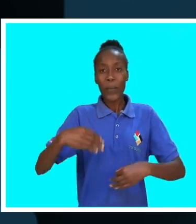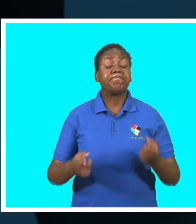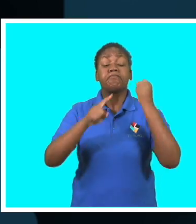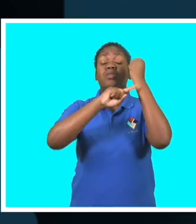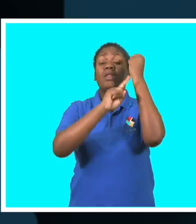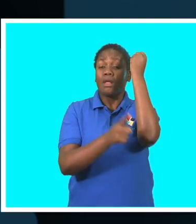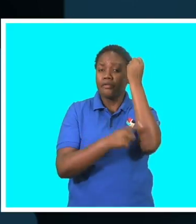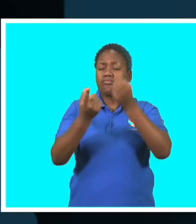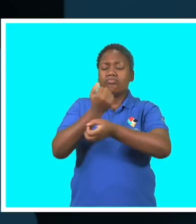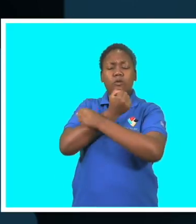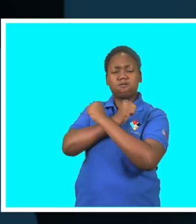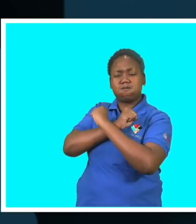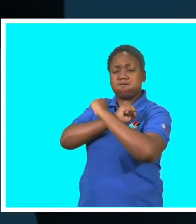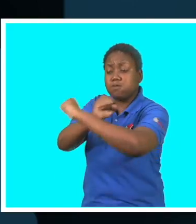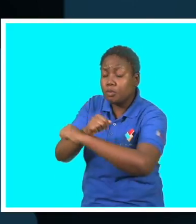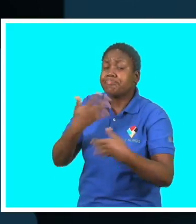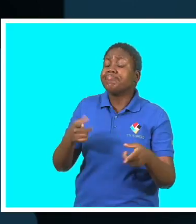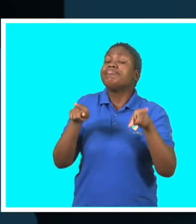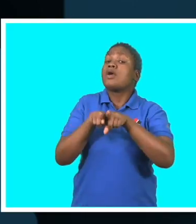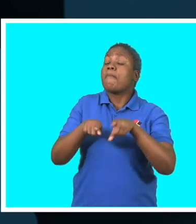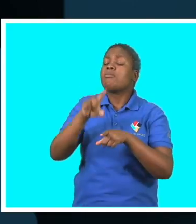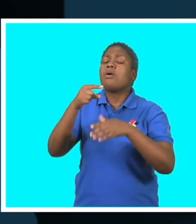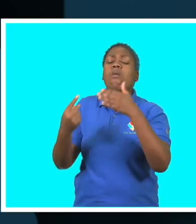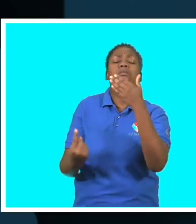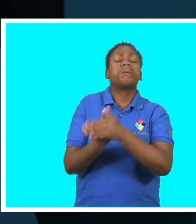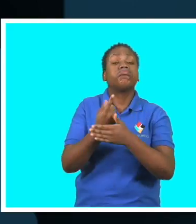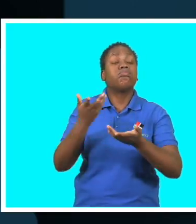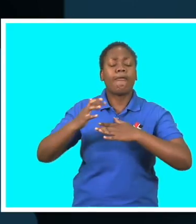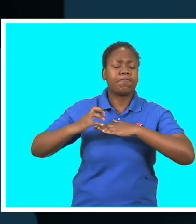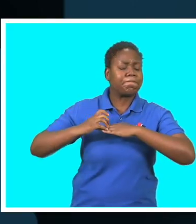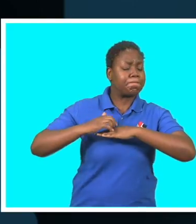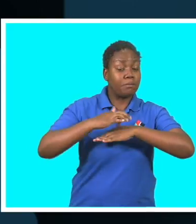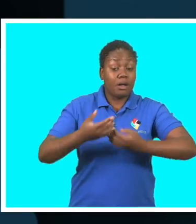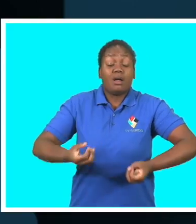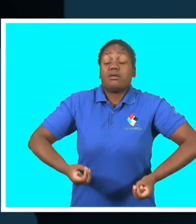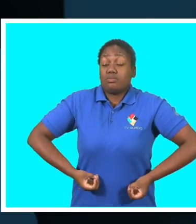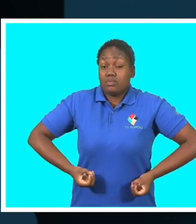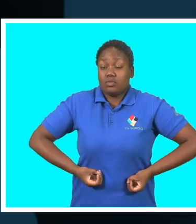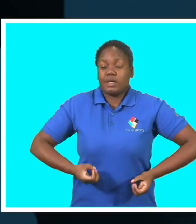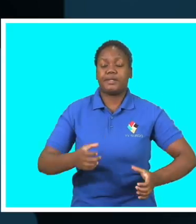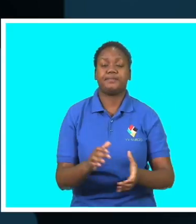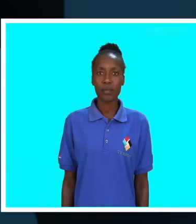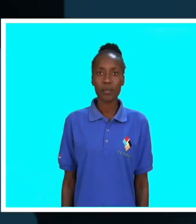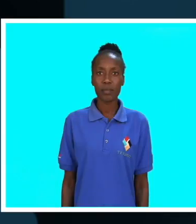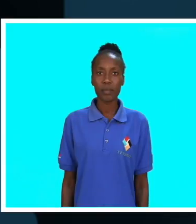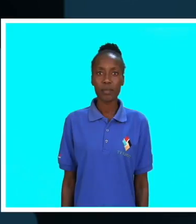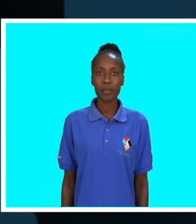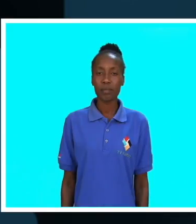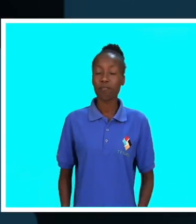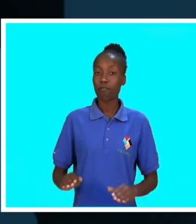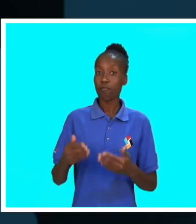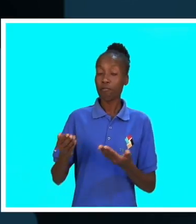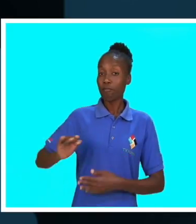útero. O uso de contraceptivos também constitui fator de risco. A mulher